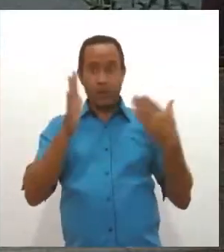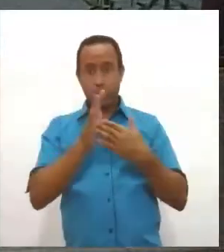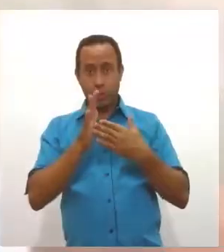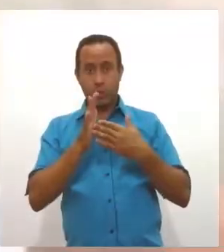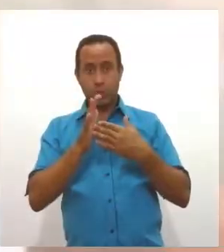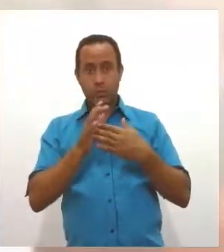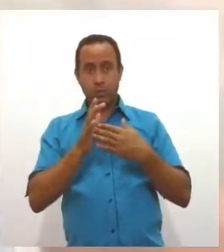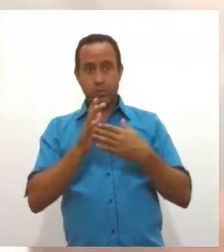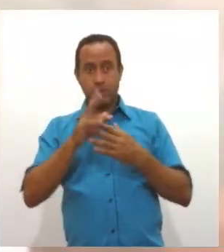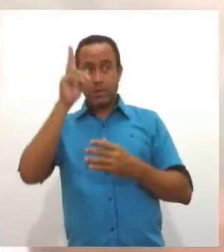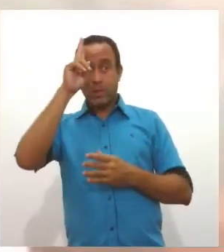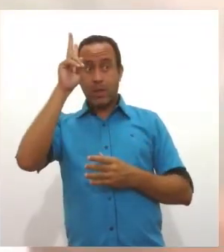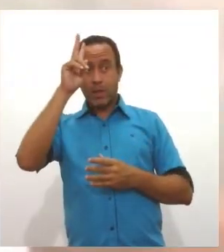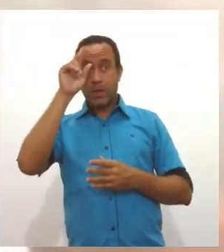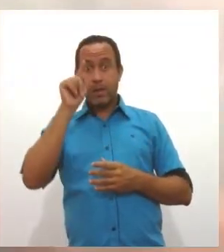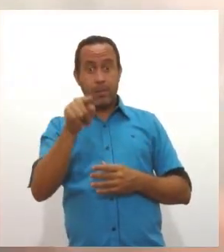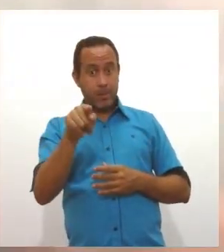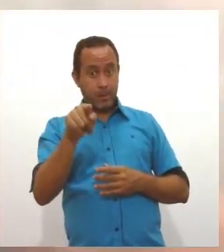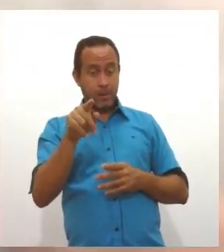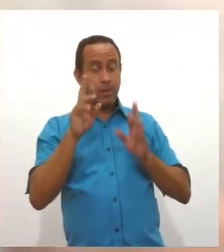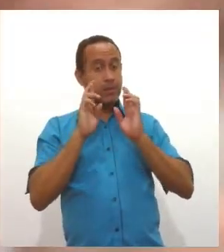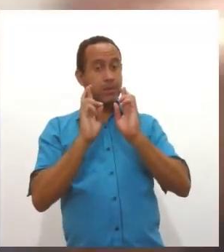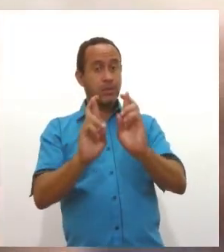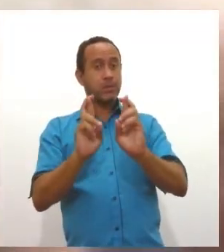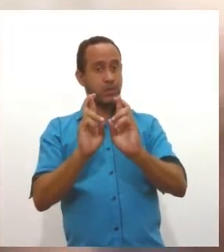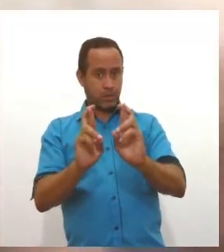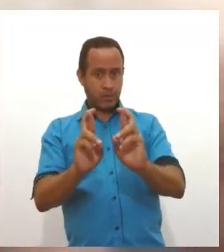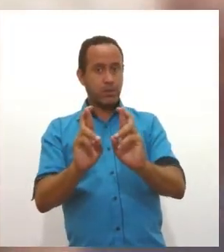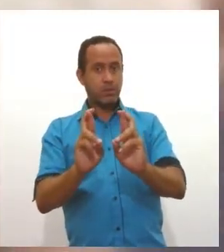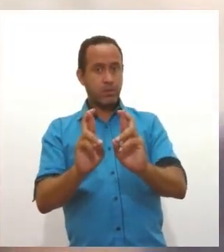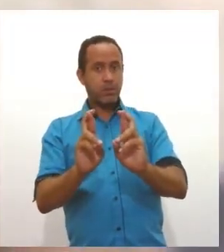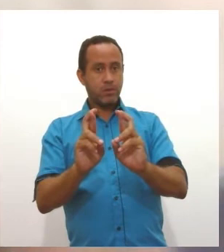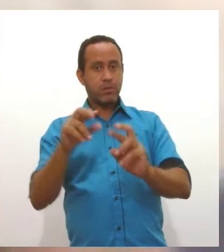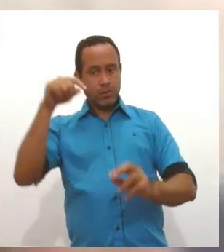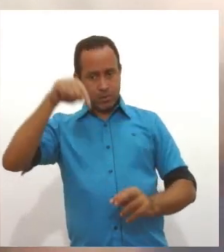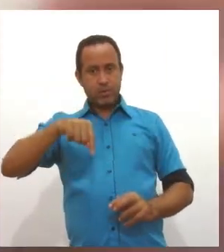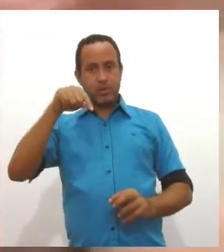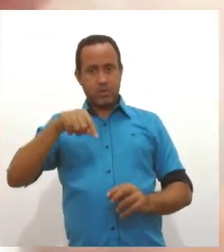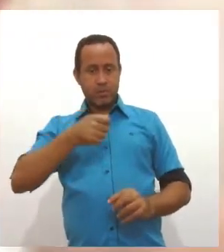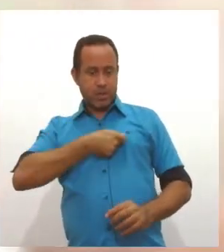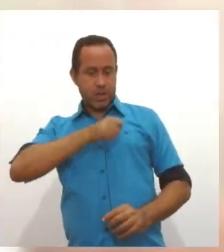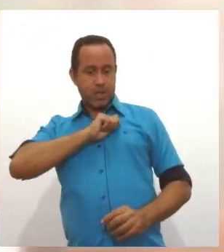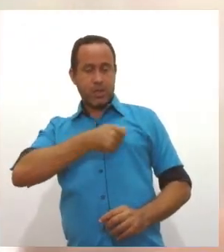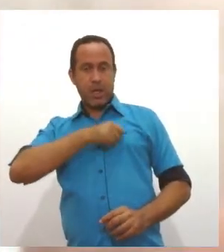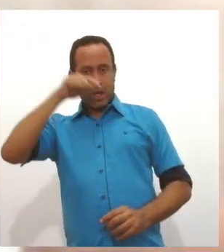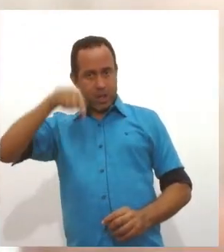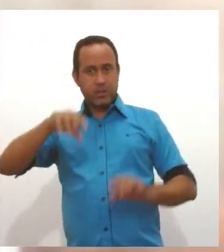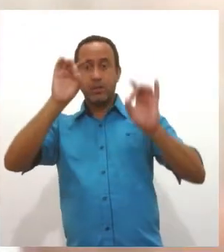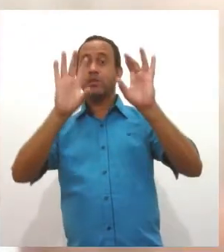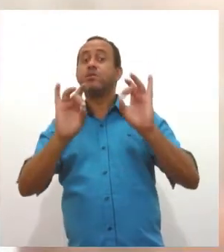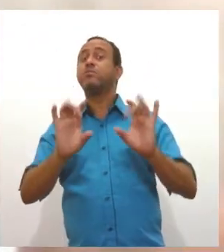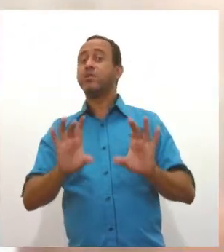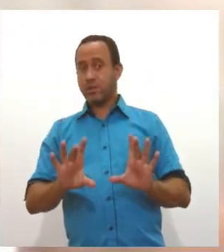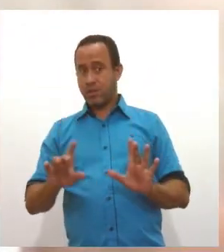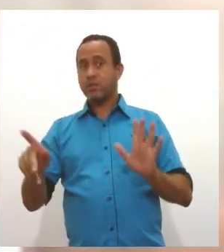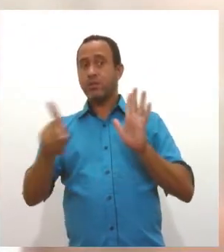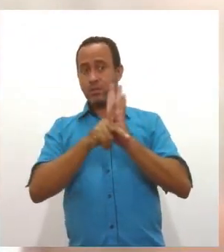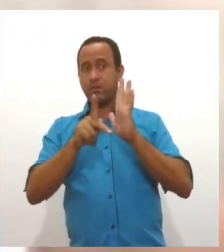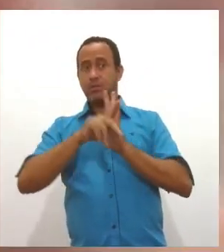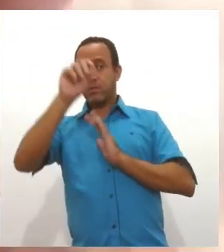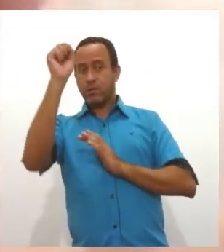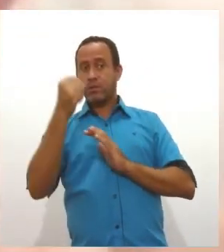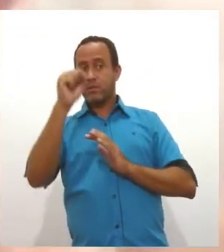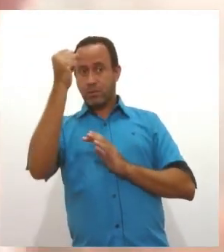que lembremos, se não respeitarmos, nós temos aqui a delegacia especializada também em Sergipe,